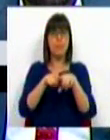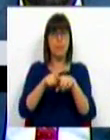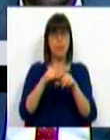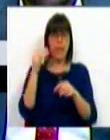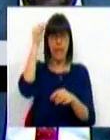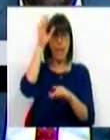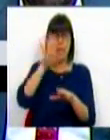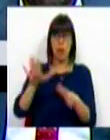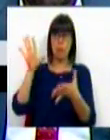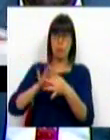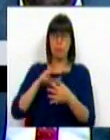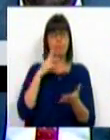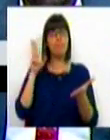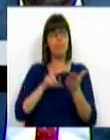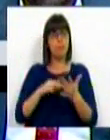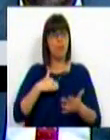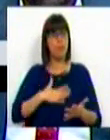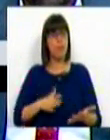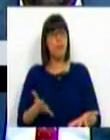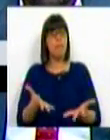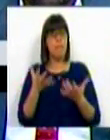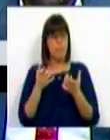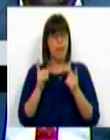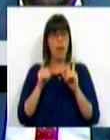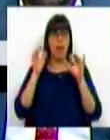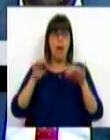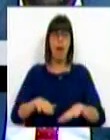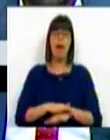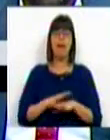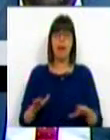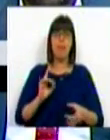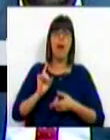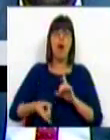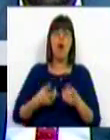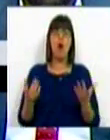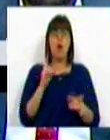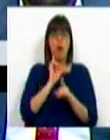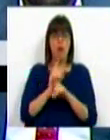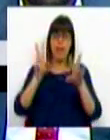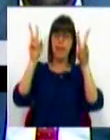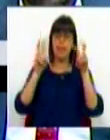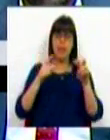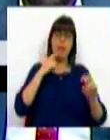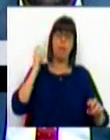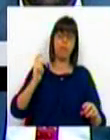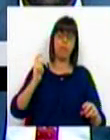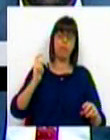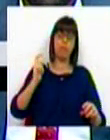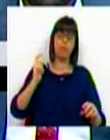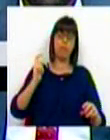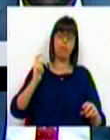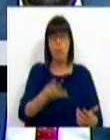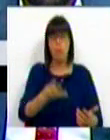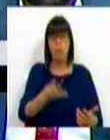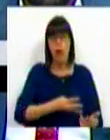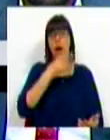para o interior. De facto, aquilo que queremos é acabar com aquilo que foi o tema durante muitos anos. Durante